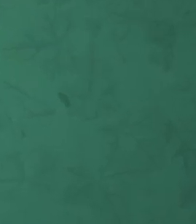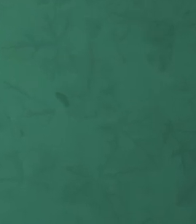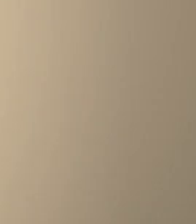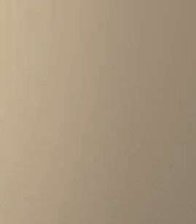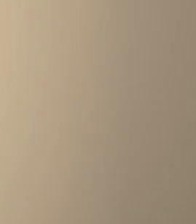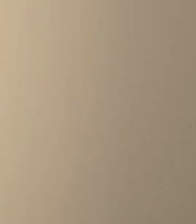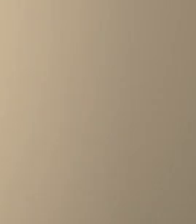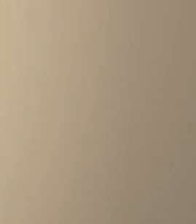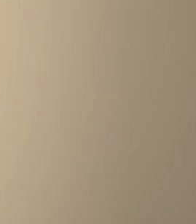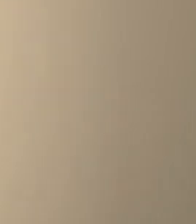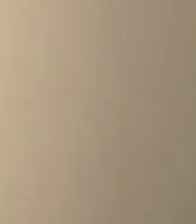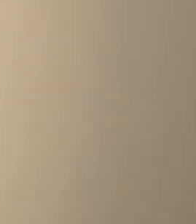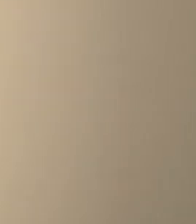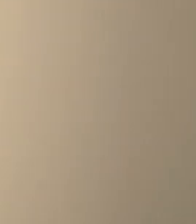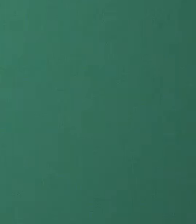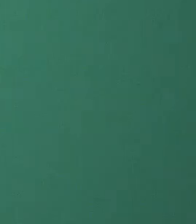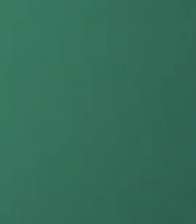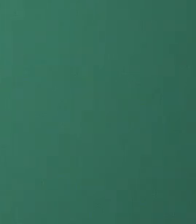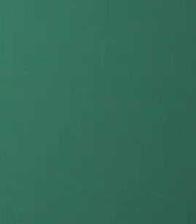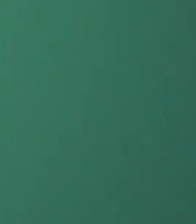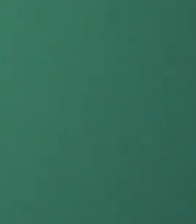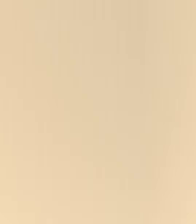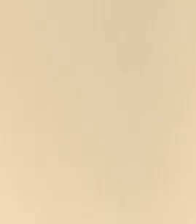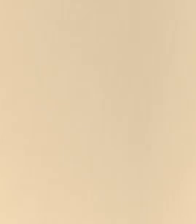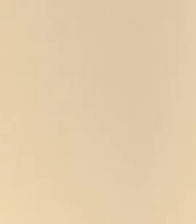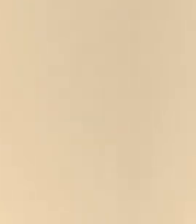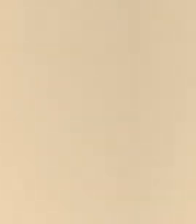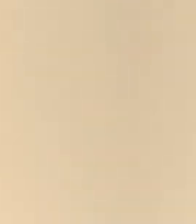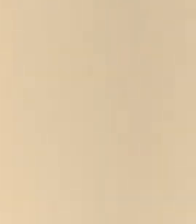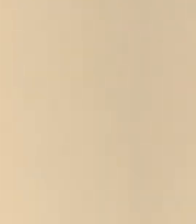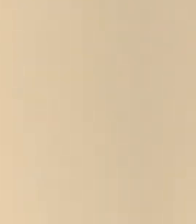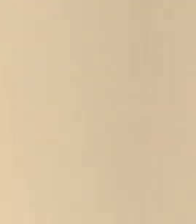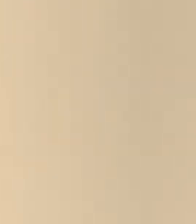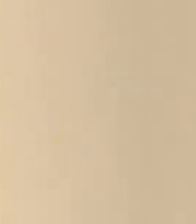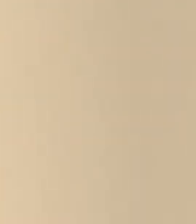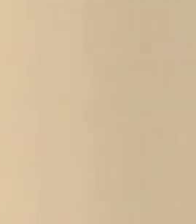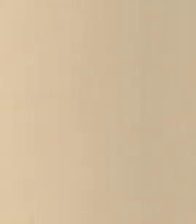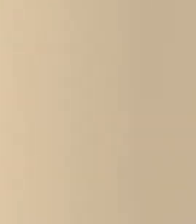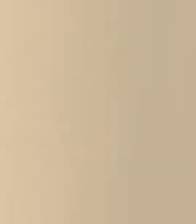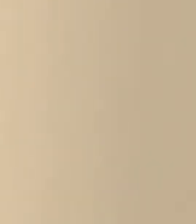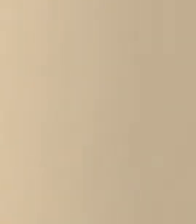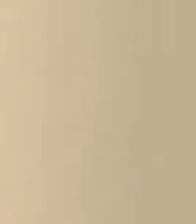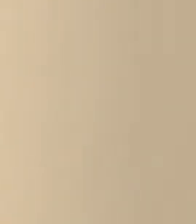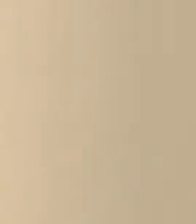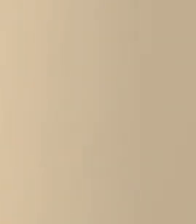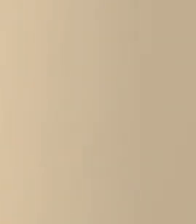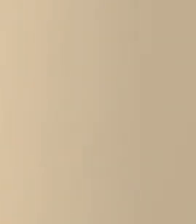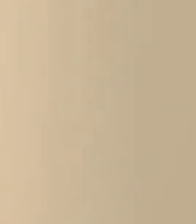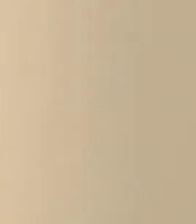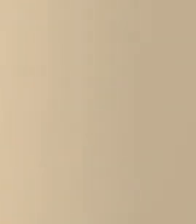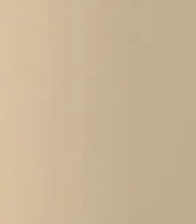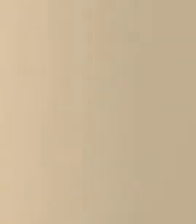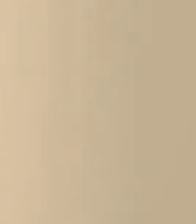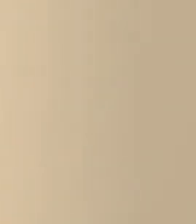O jogo Mosquito Mania está com pode Mosquito Mania está no O jogo está O